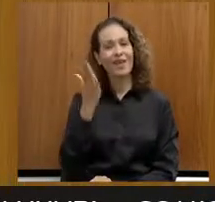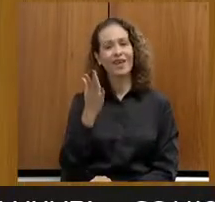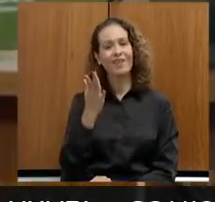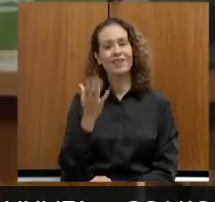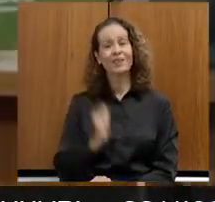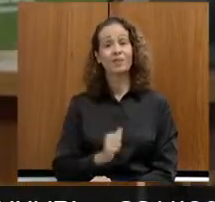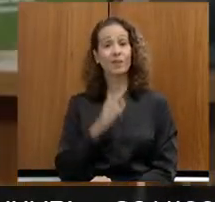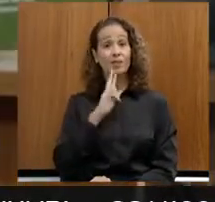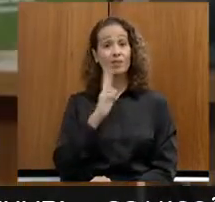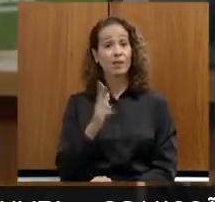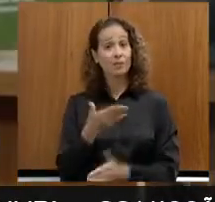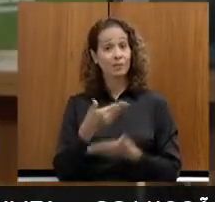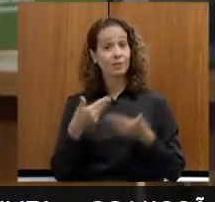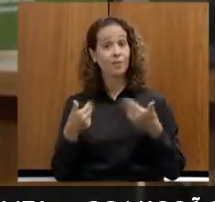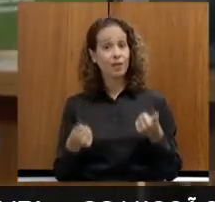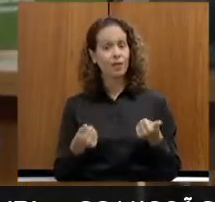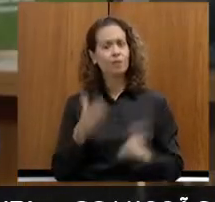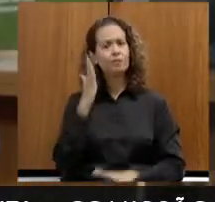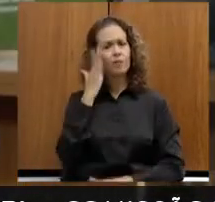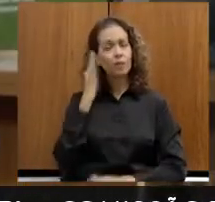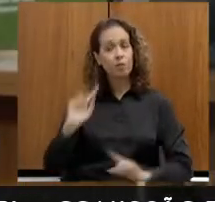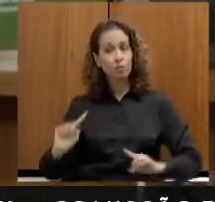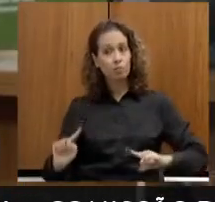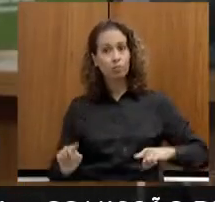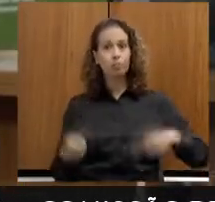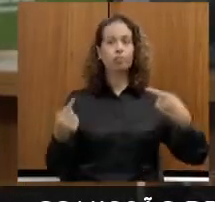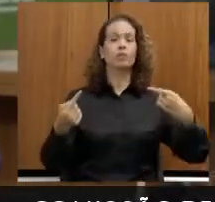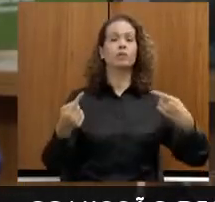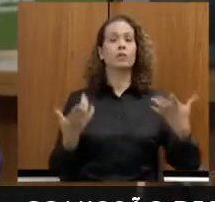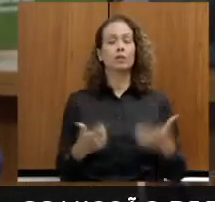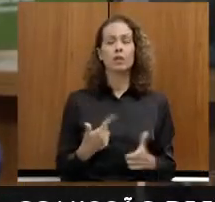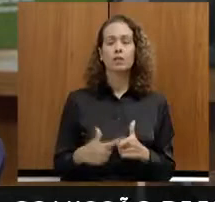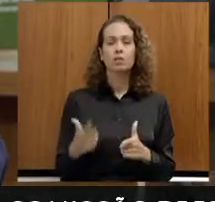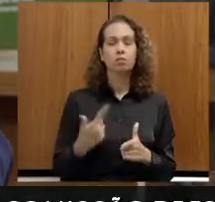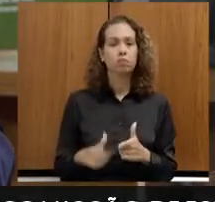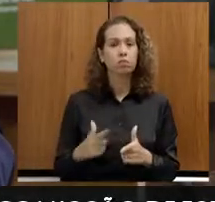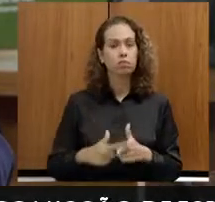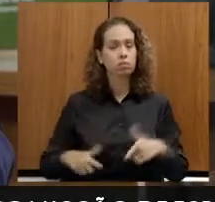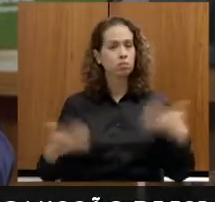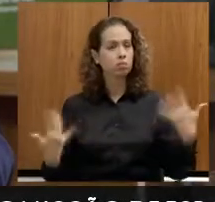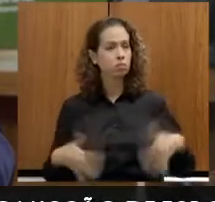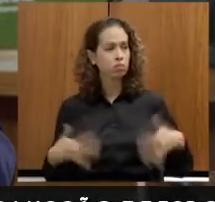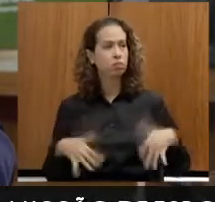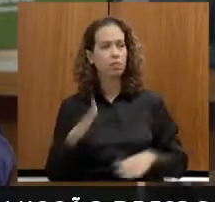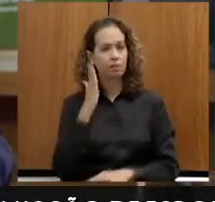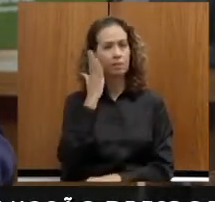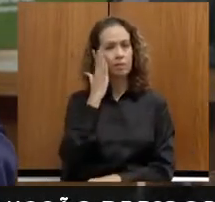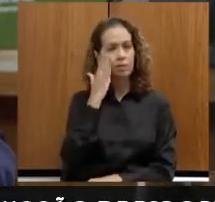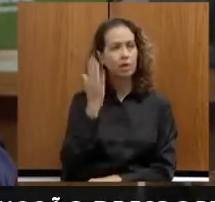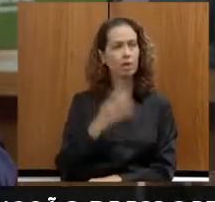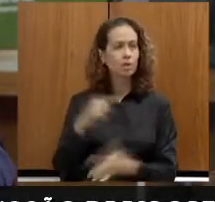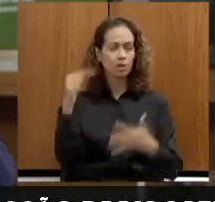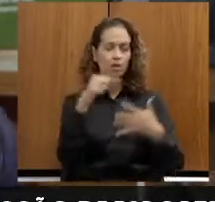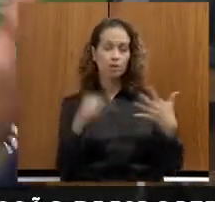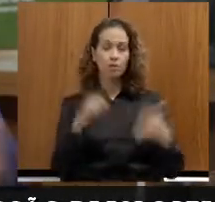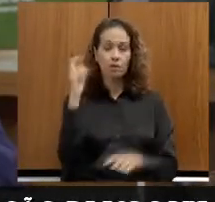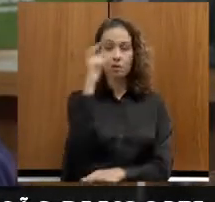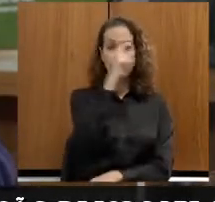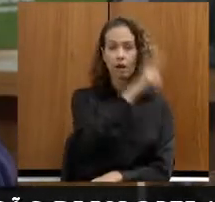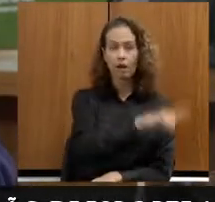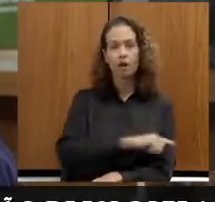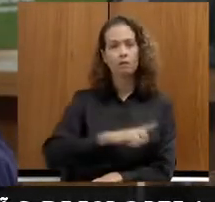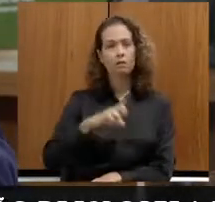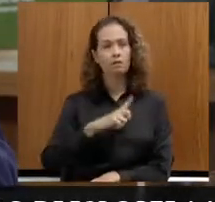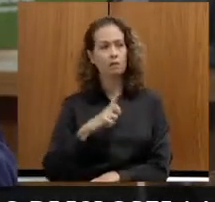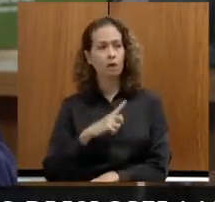resultados são maiores. sabemos o tamanho do desafio, o tamanho do problema, as dificuldades que enfrenta, pegando